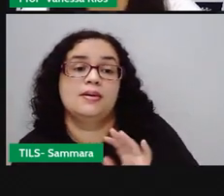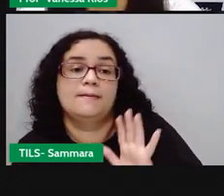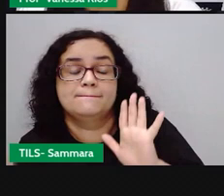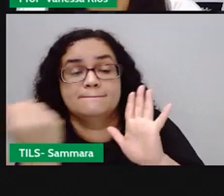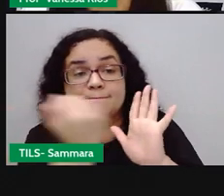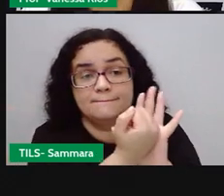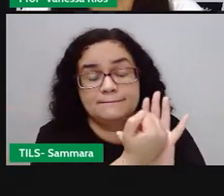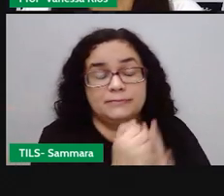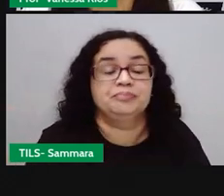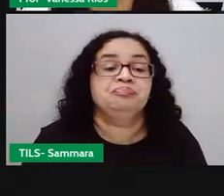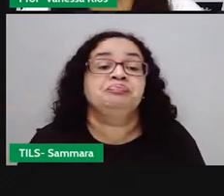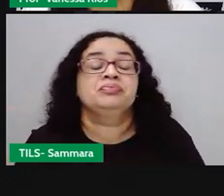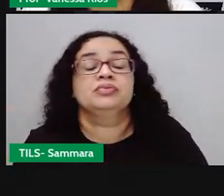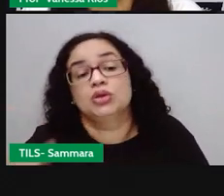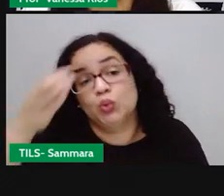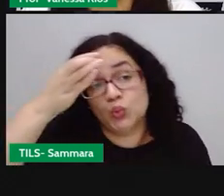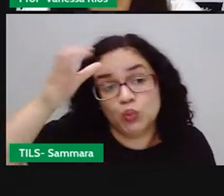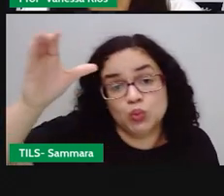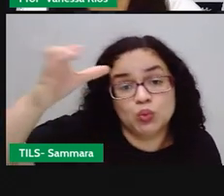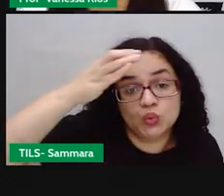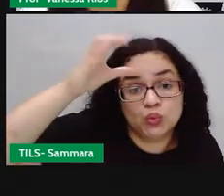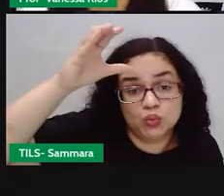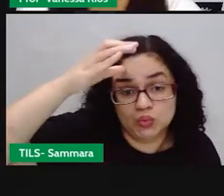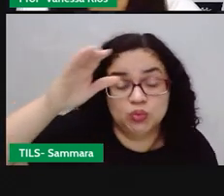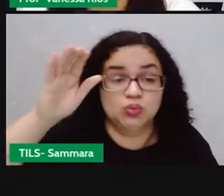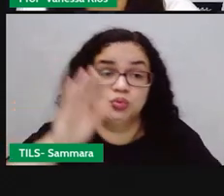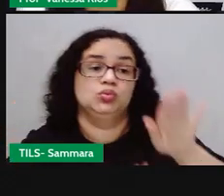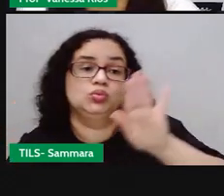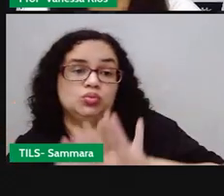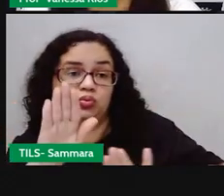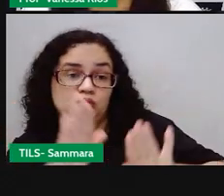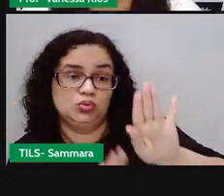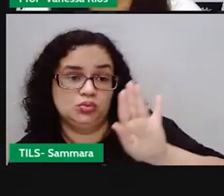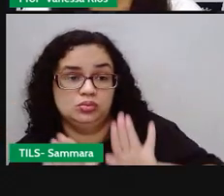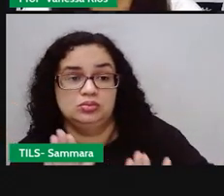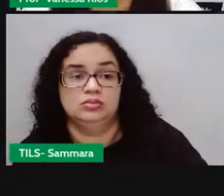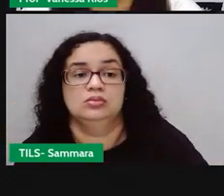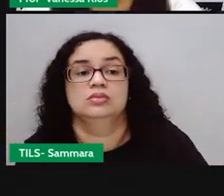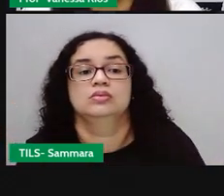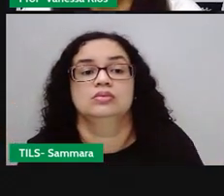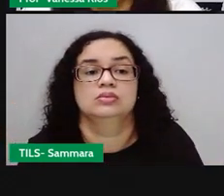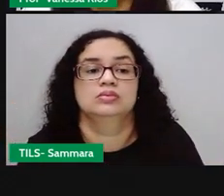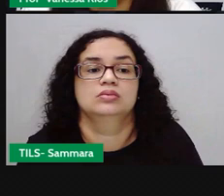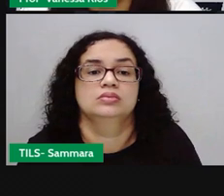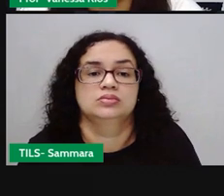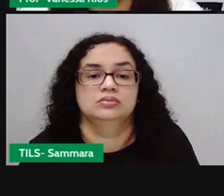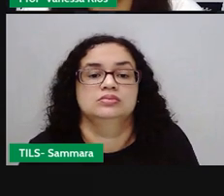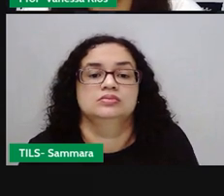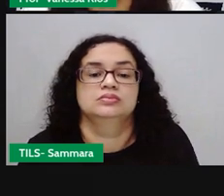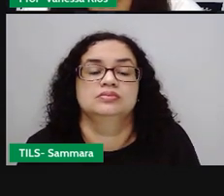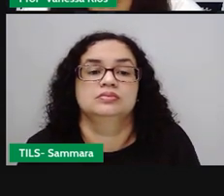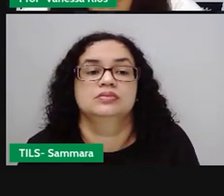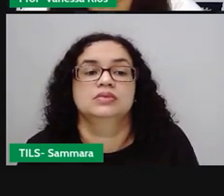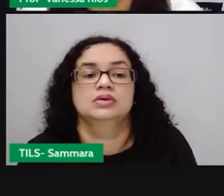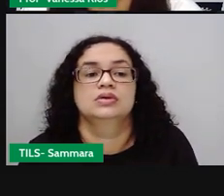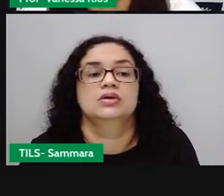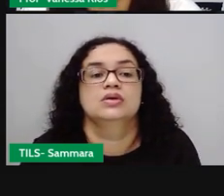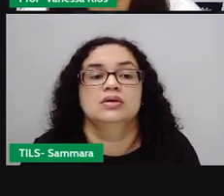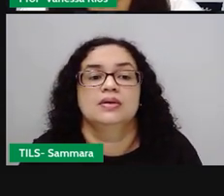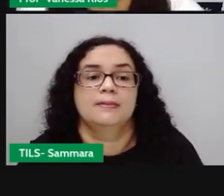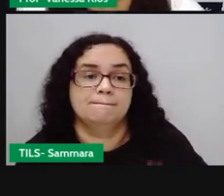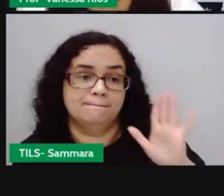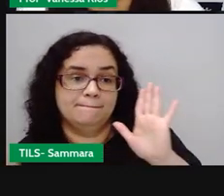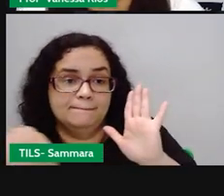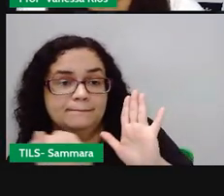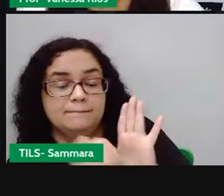cultural, eles possam ser, ó, preservados. Eles possam ser cuidados. Então, pra que um patrimônio,